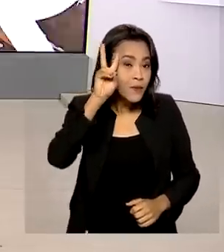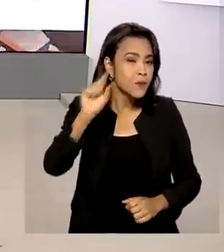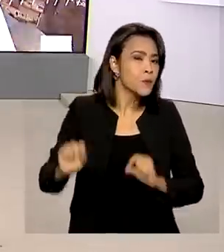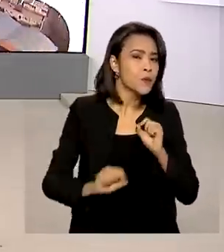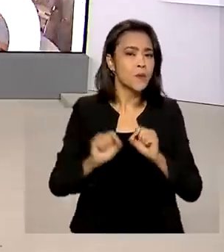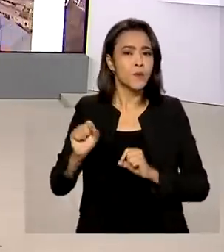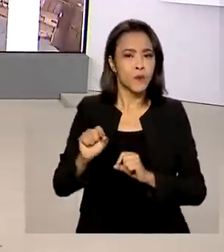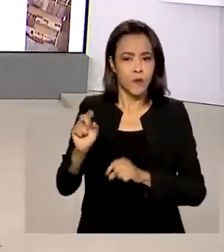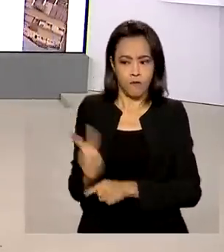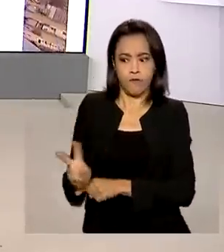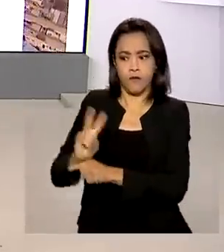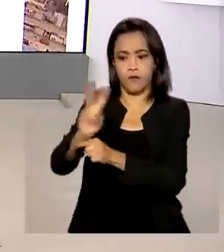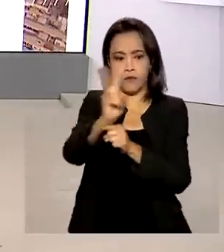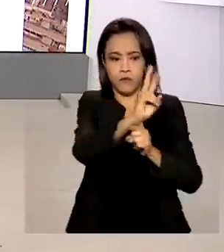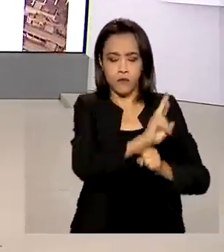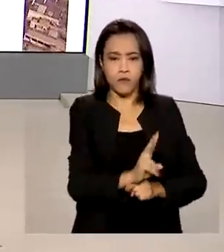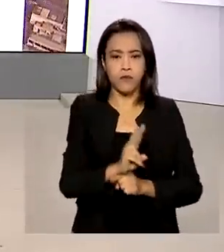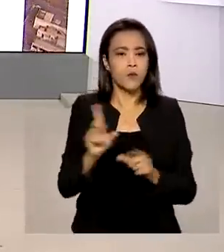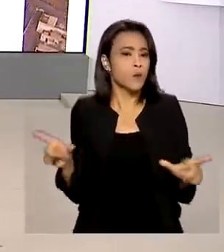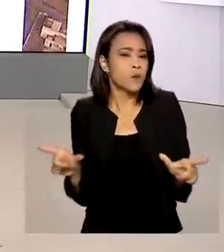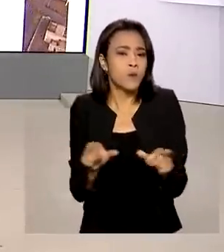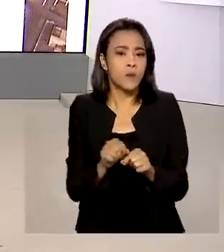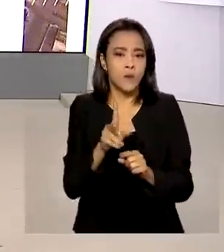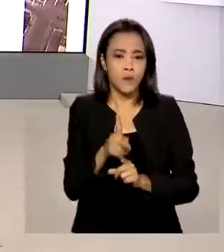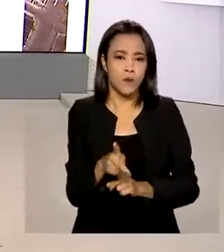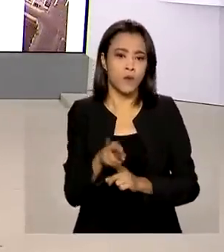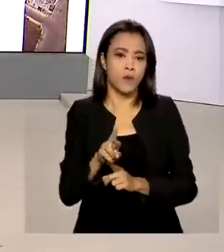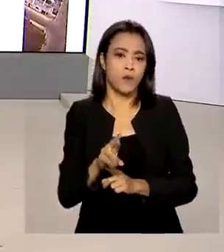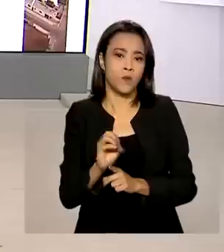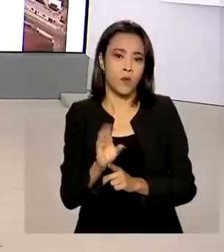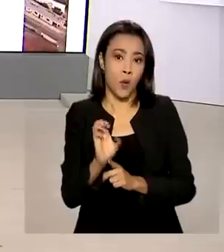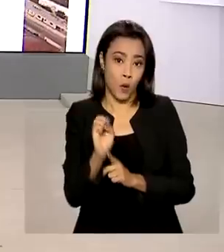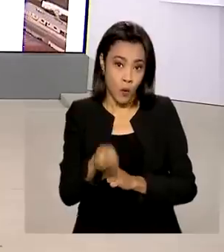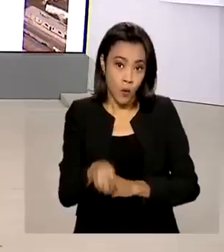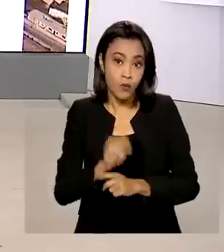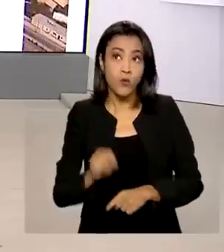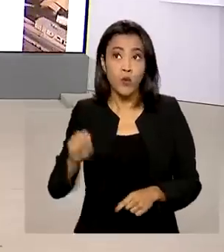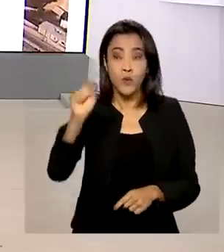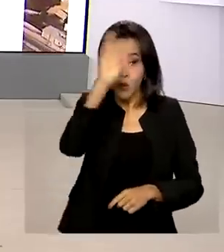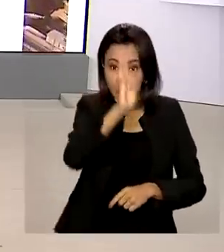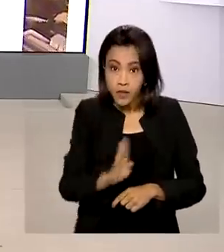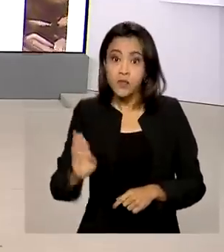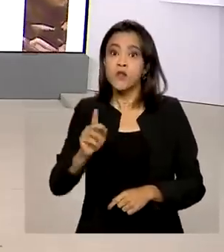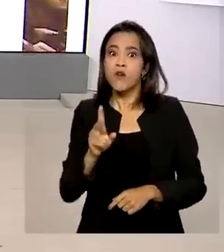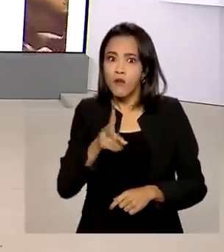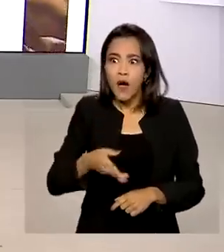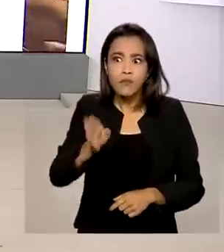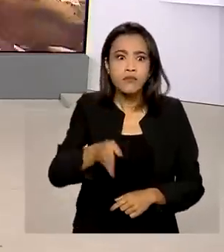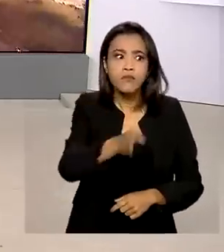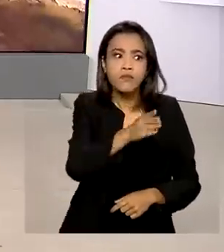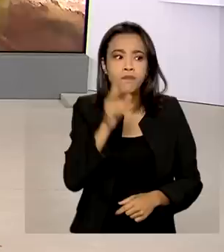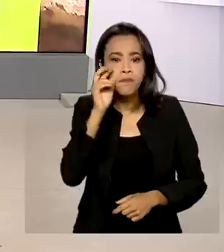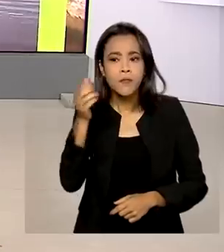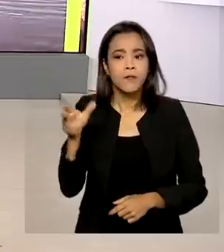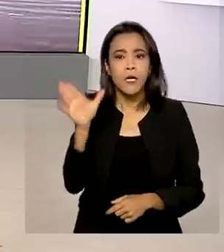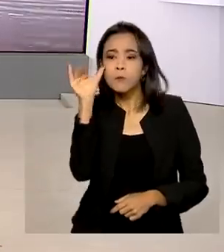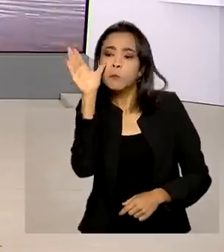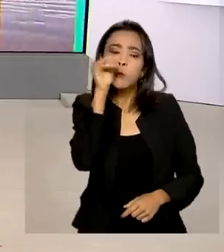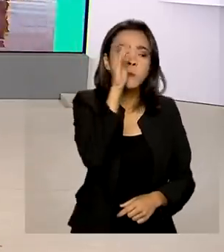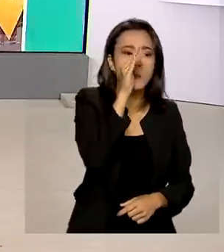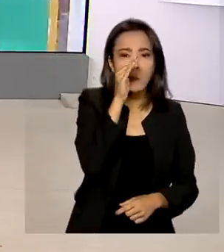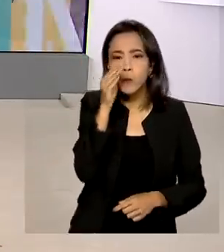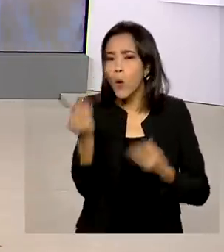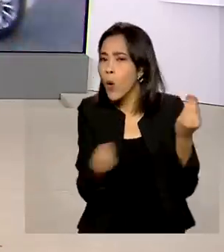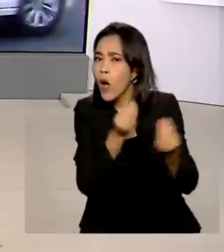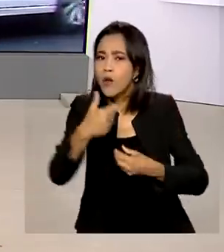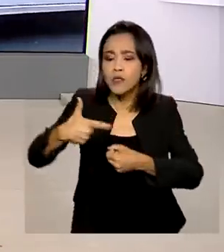dos PROCONs de todo o país estarão nas ruas para vistoriar os postos de combustíveis. Vamos saber por que com